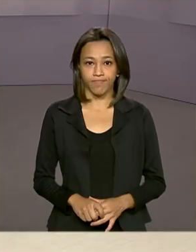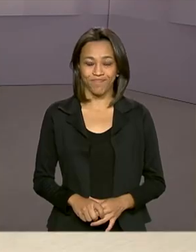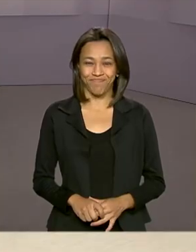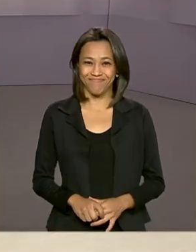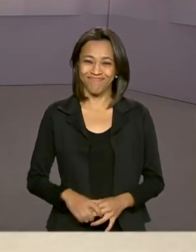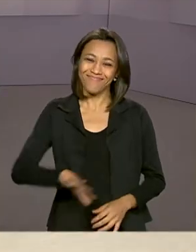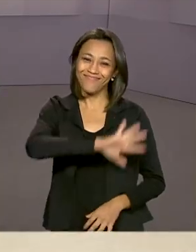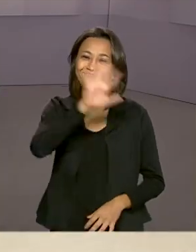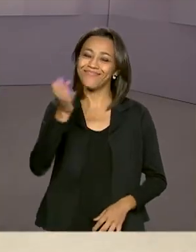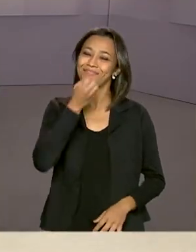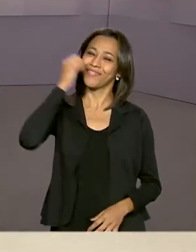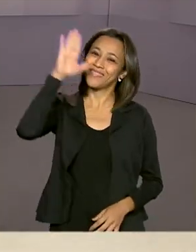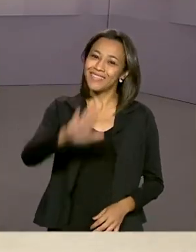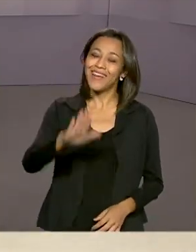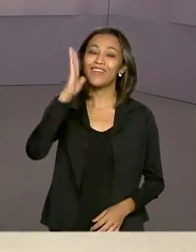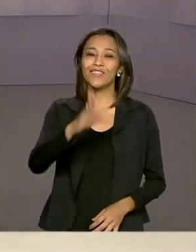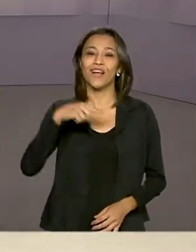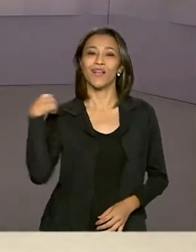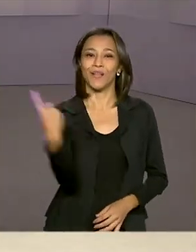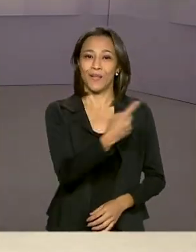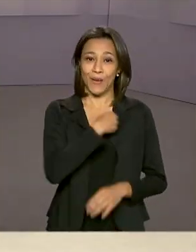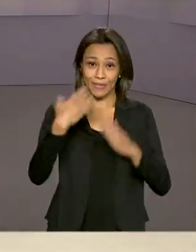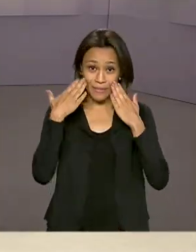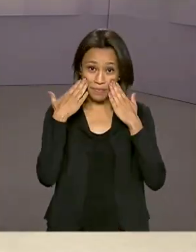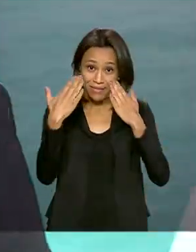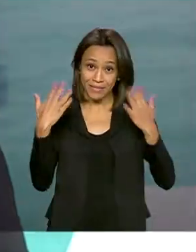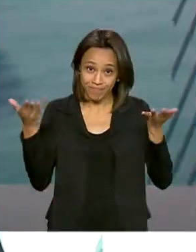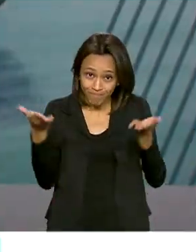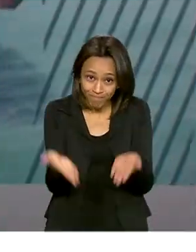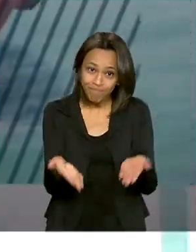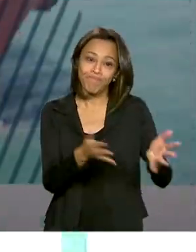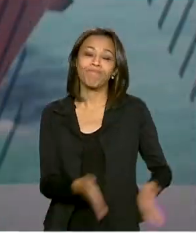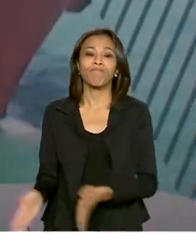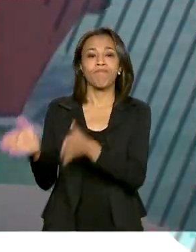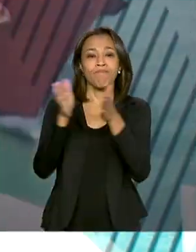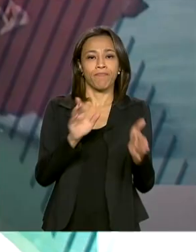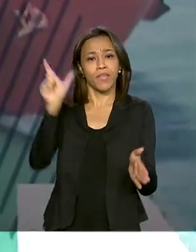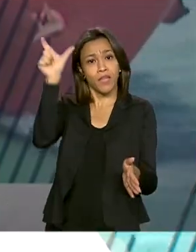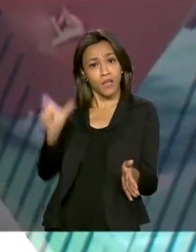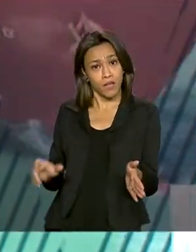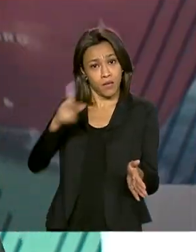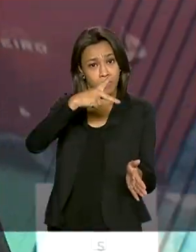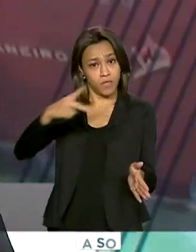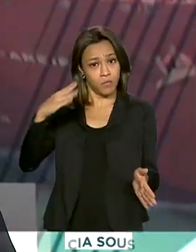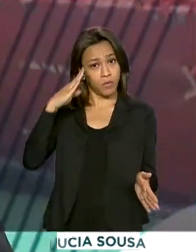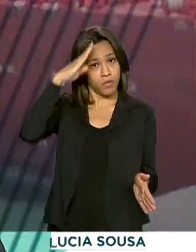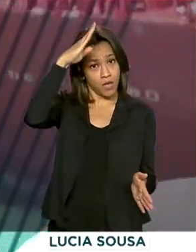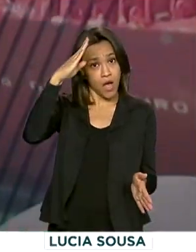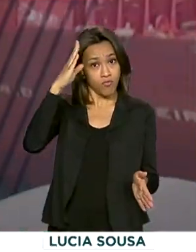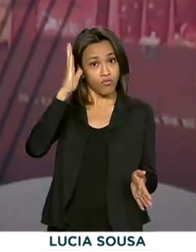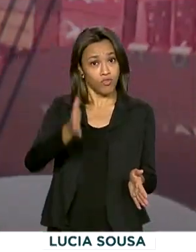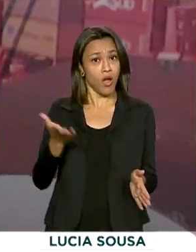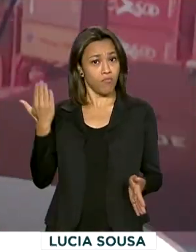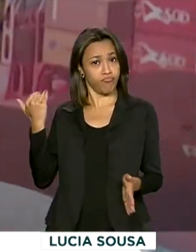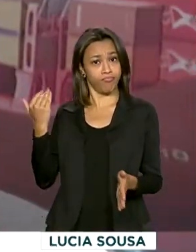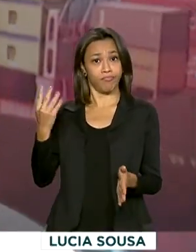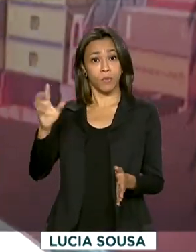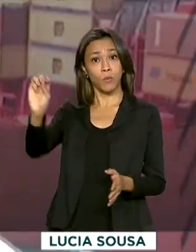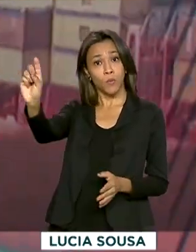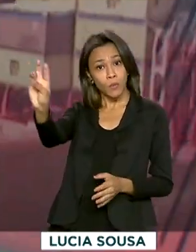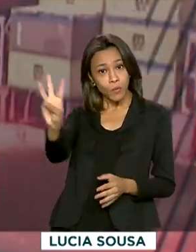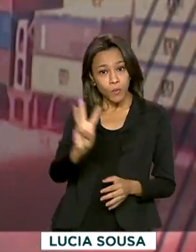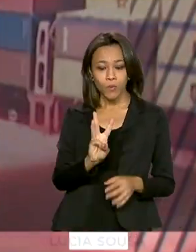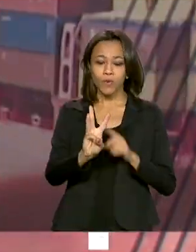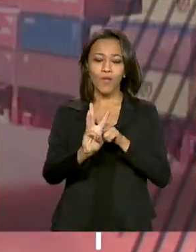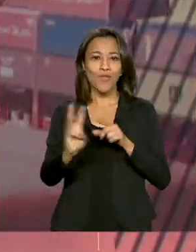Olá, boa tarde, estamos de volta com o governo agora. O presidente Jair Bolsonaro recebeu no Palácio do Planalto três